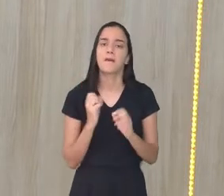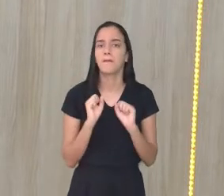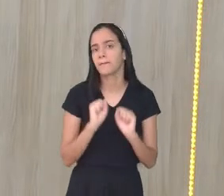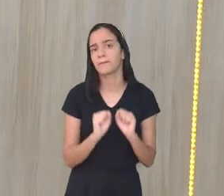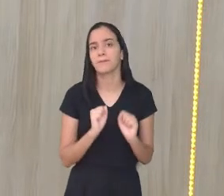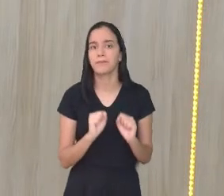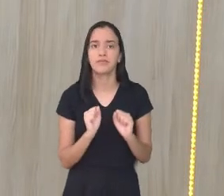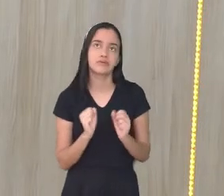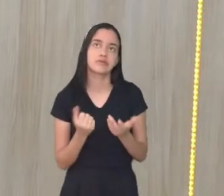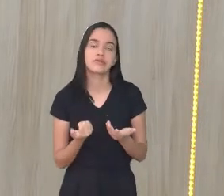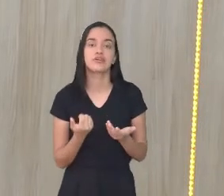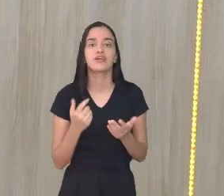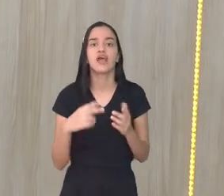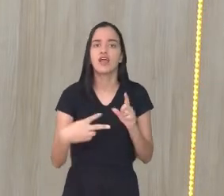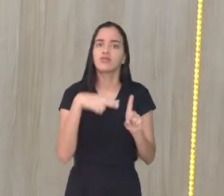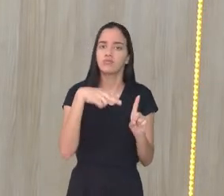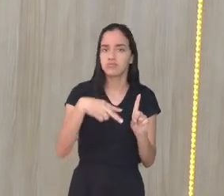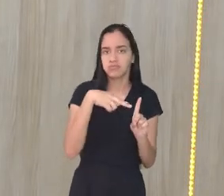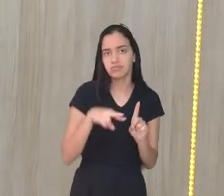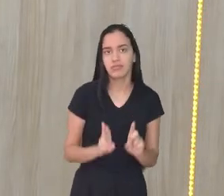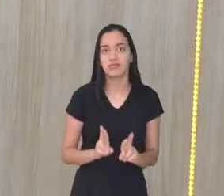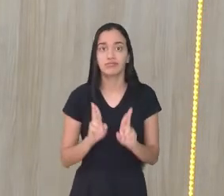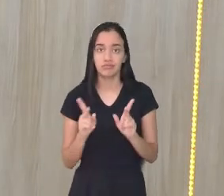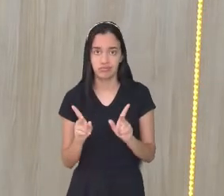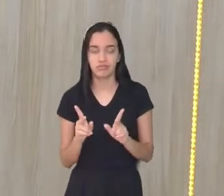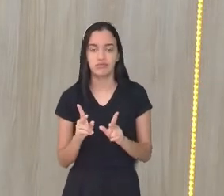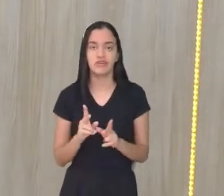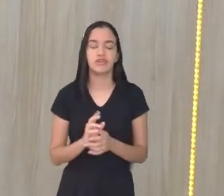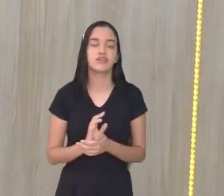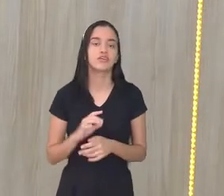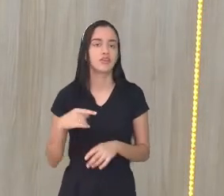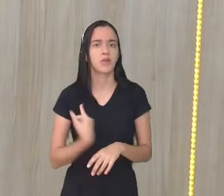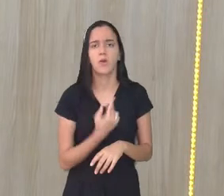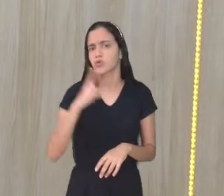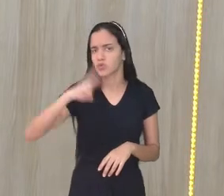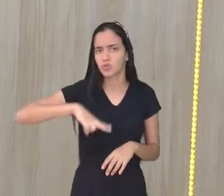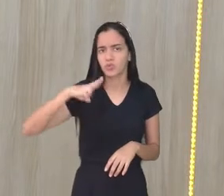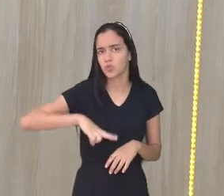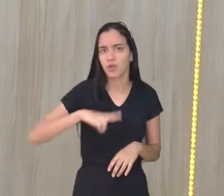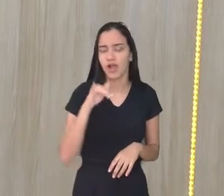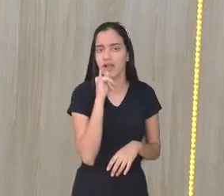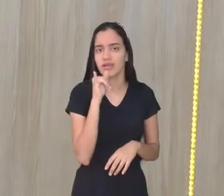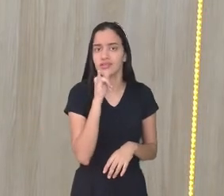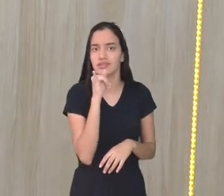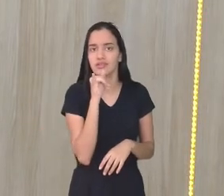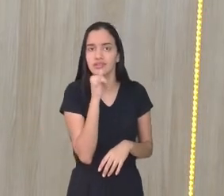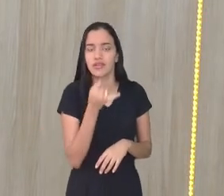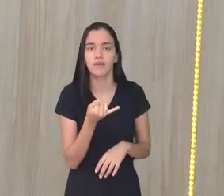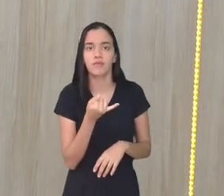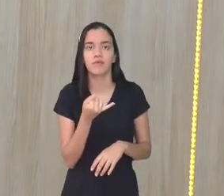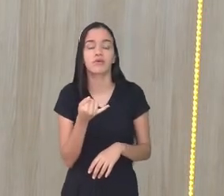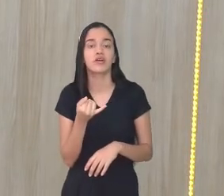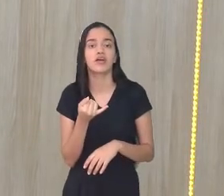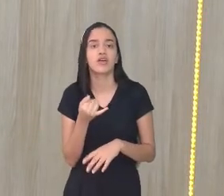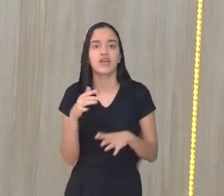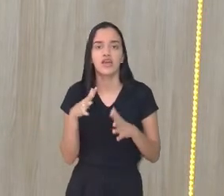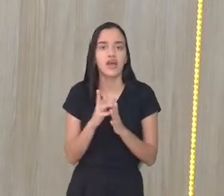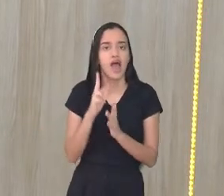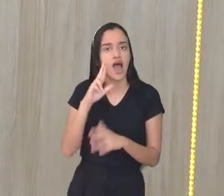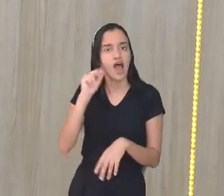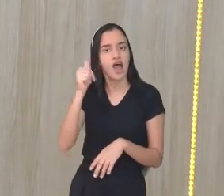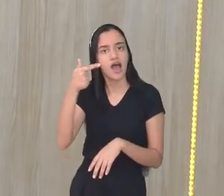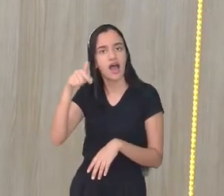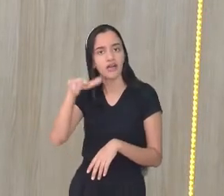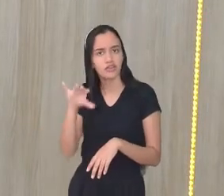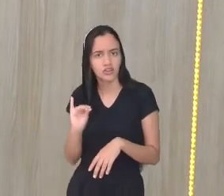sim, a nossa visão de mundo pode ser contestada sim. Nós nunca teremos a razão em tudo, nem